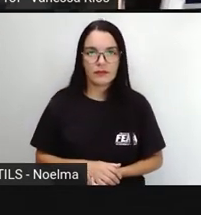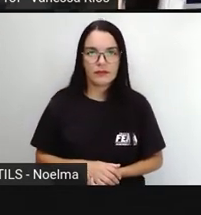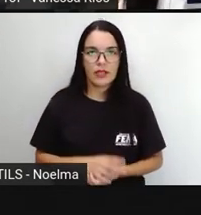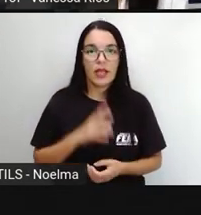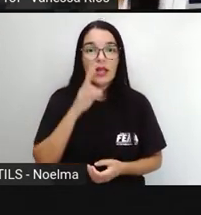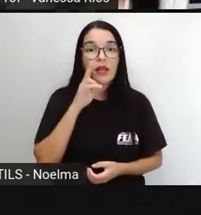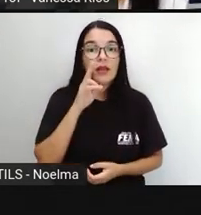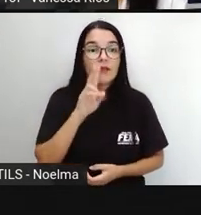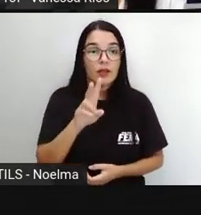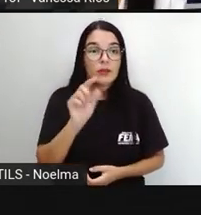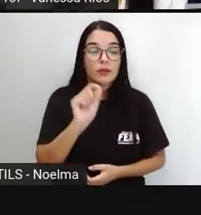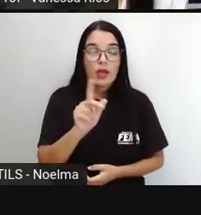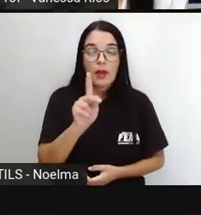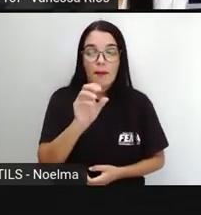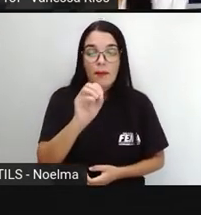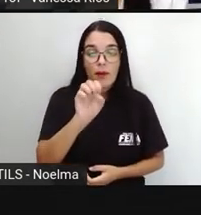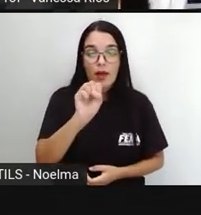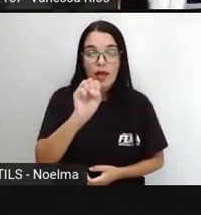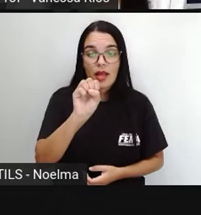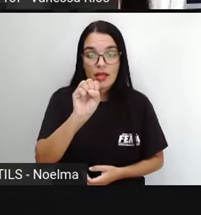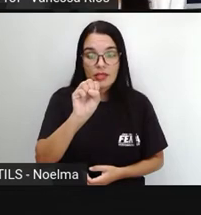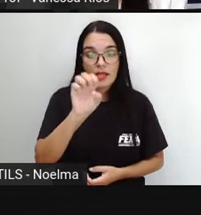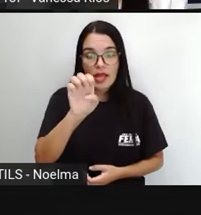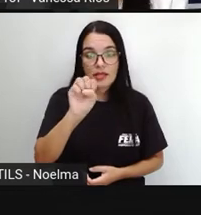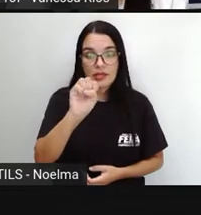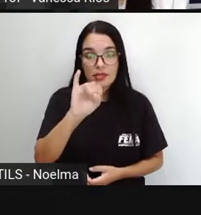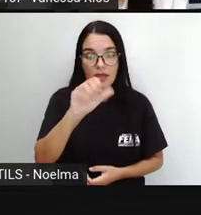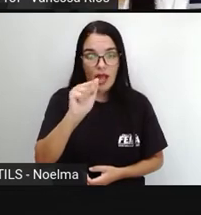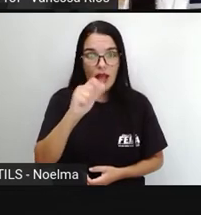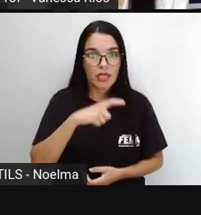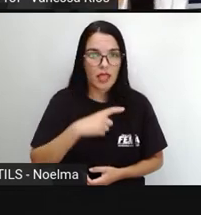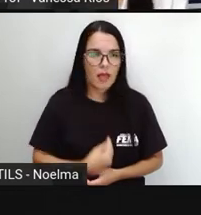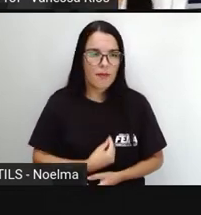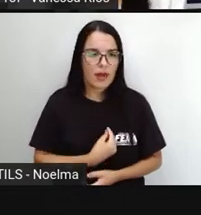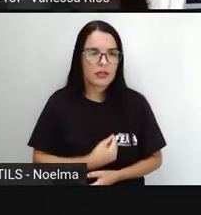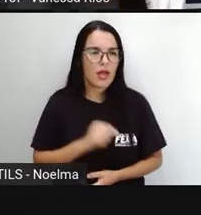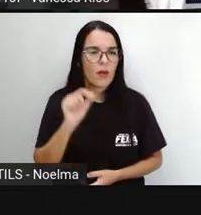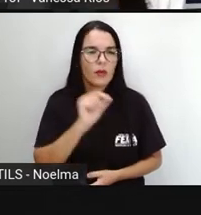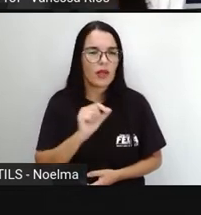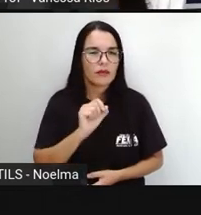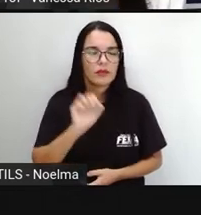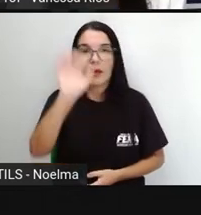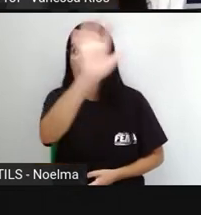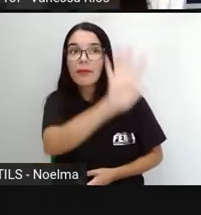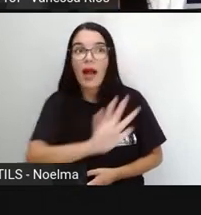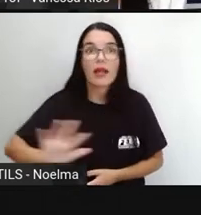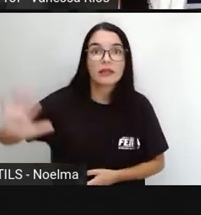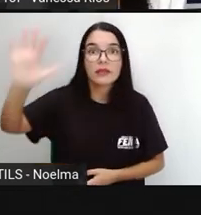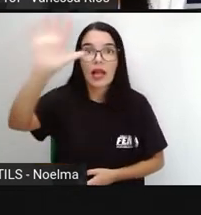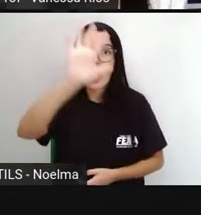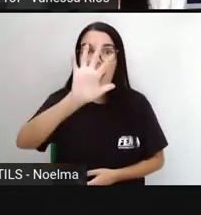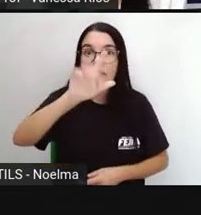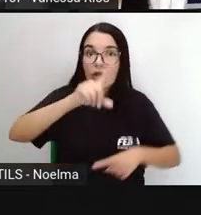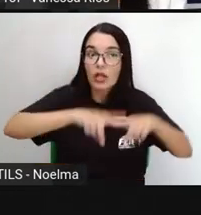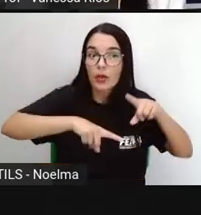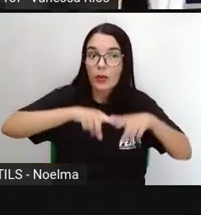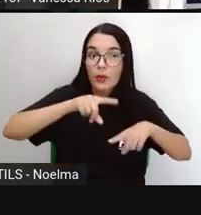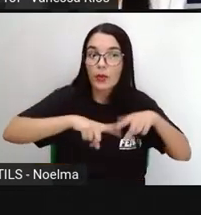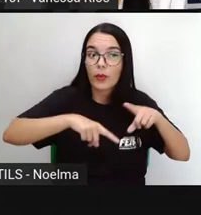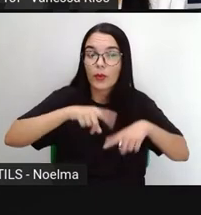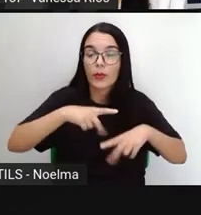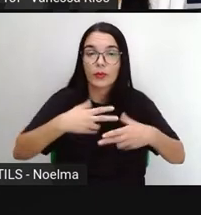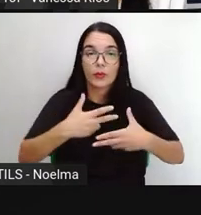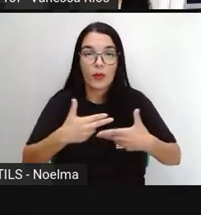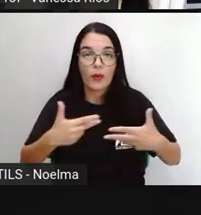Então, nós vimos que a poesia, ela está presente em paisagens, em objetos, as poesias podem estar